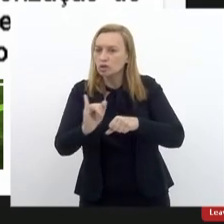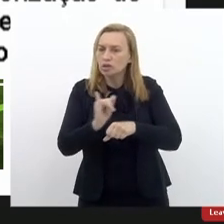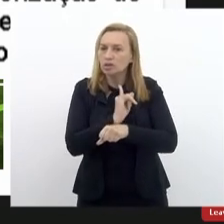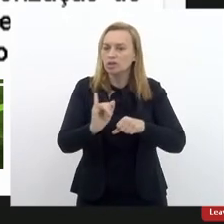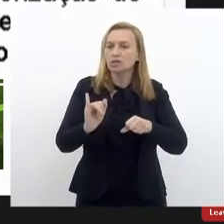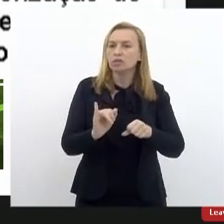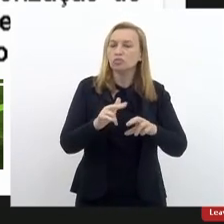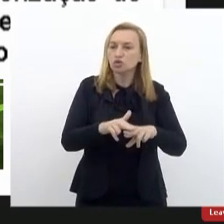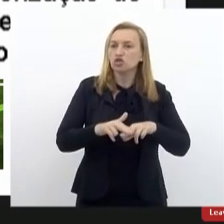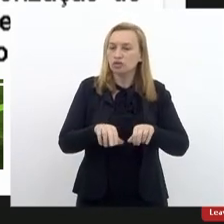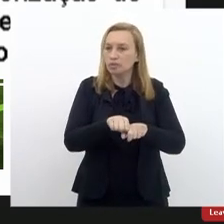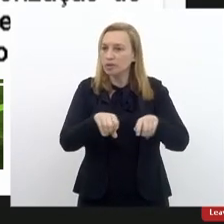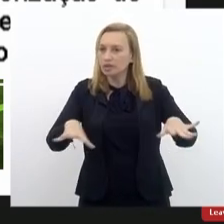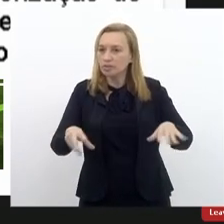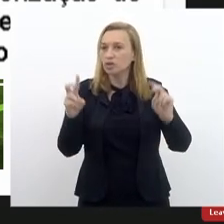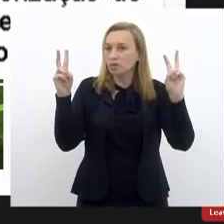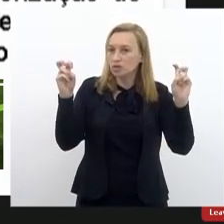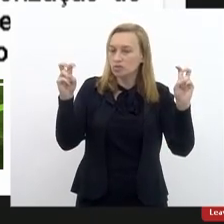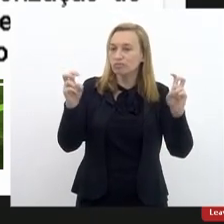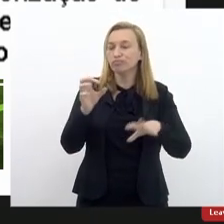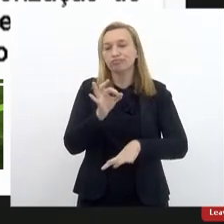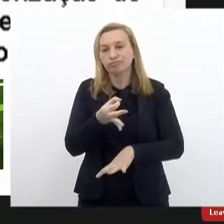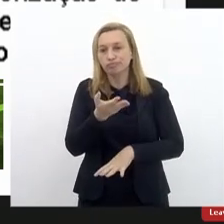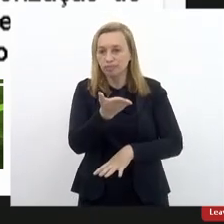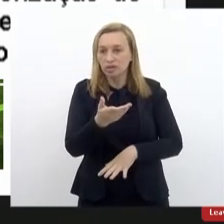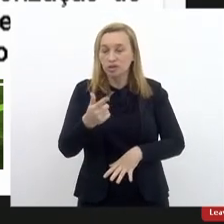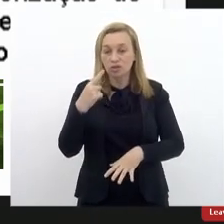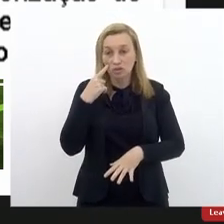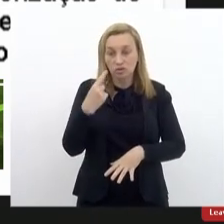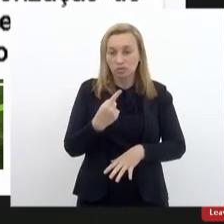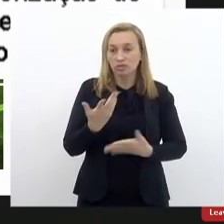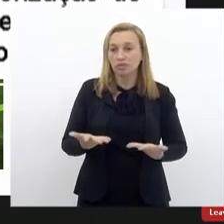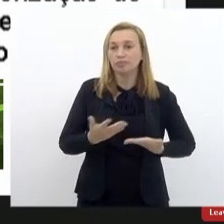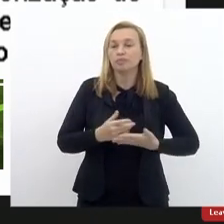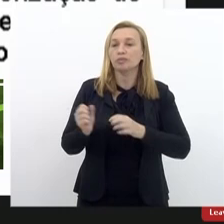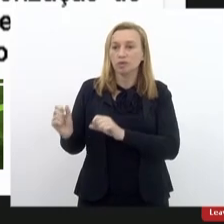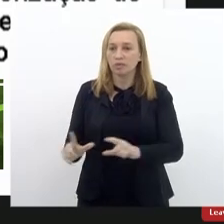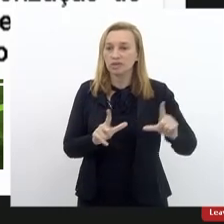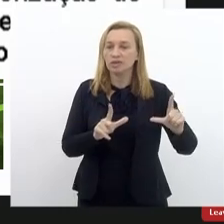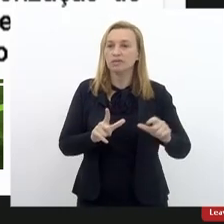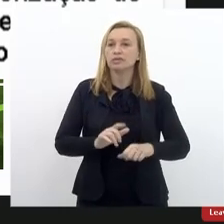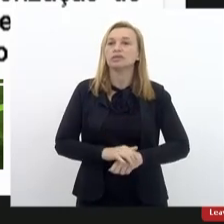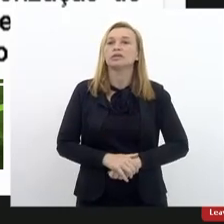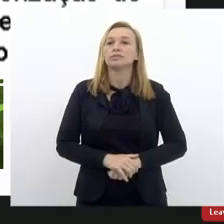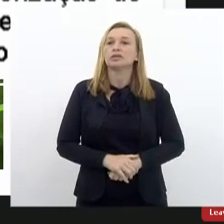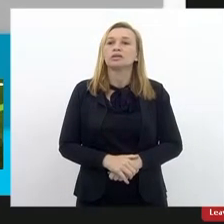força da pandemia e da situação absolutamente sujênese que a gente se encontrava. Pode passar, gentileza.